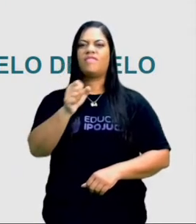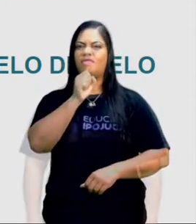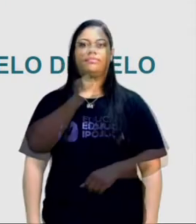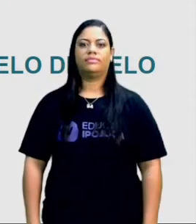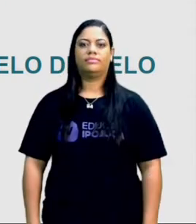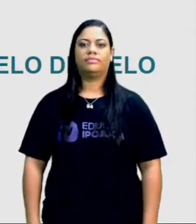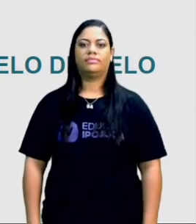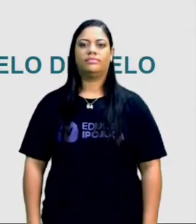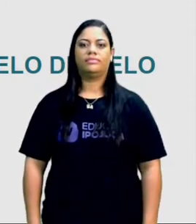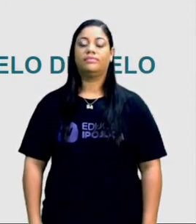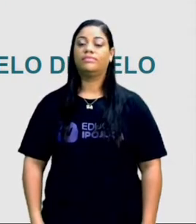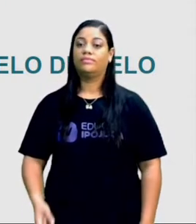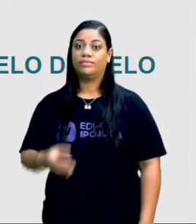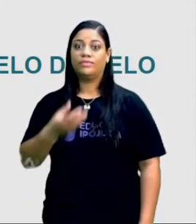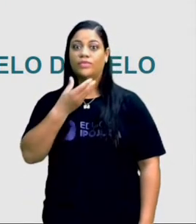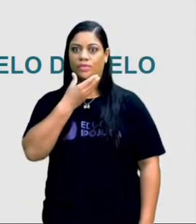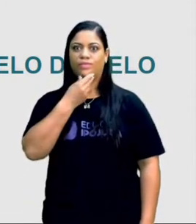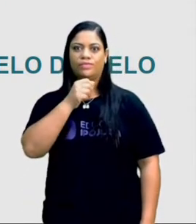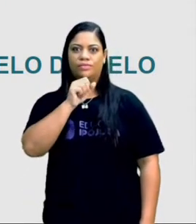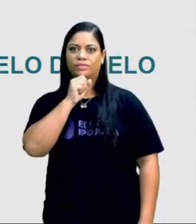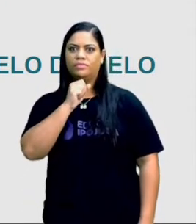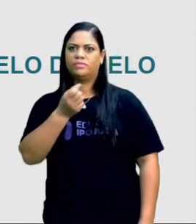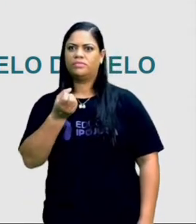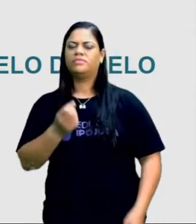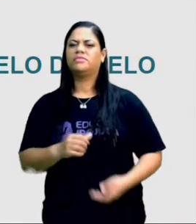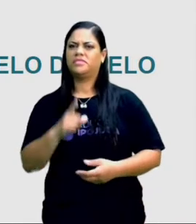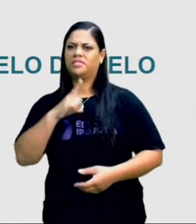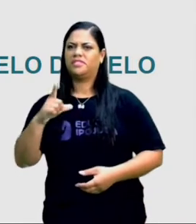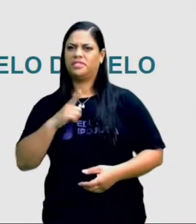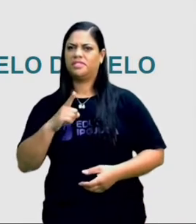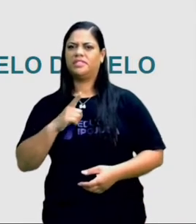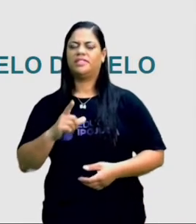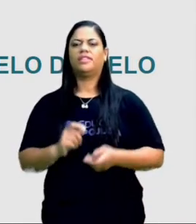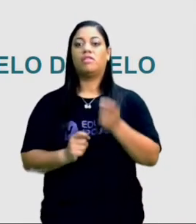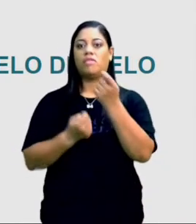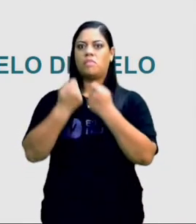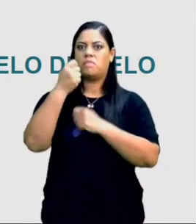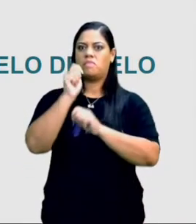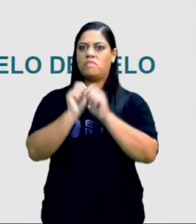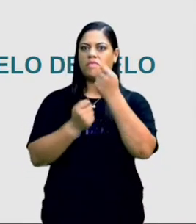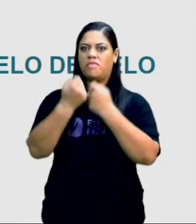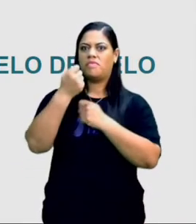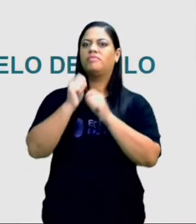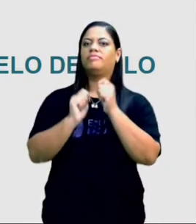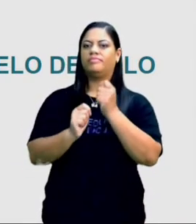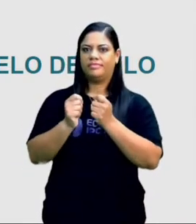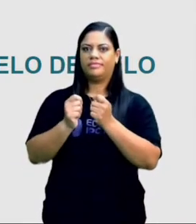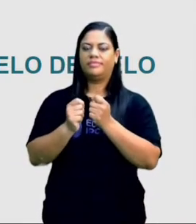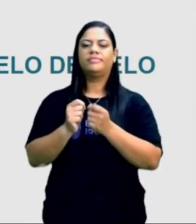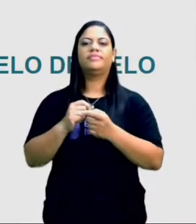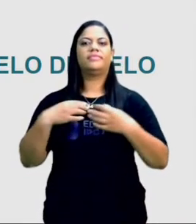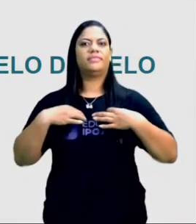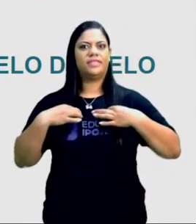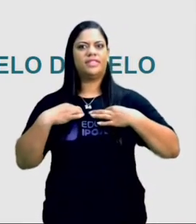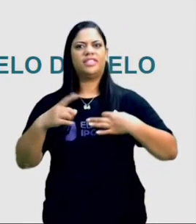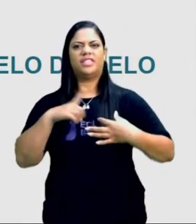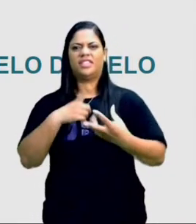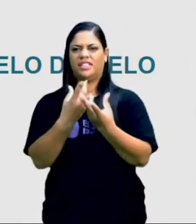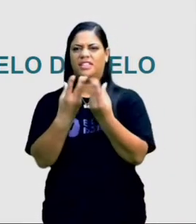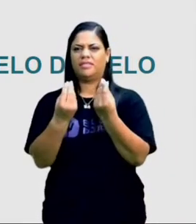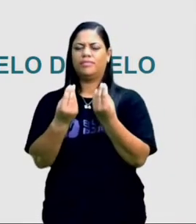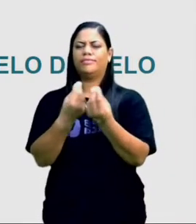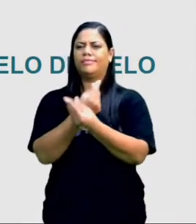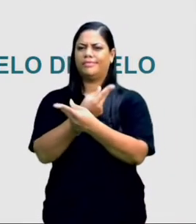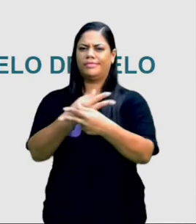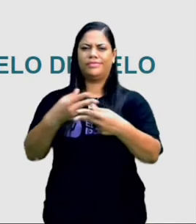O velho turco era dono de uma fábrica de tecido, com largas propriedades, dinheiros e